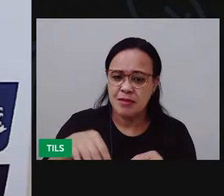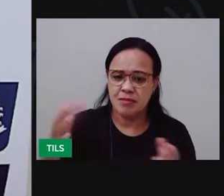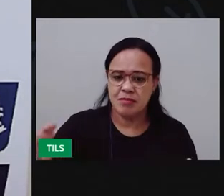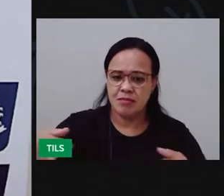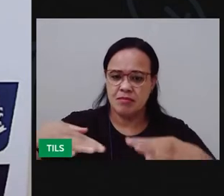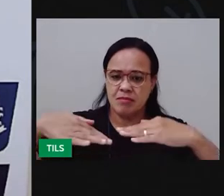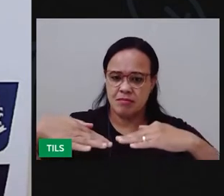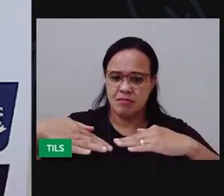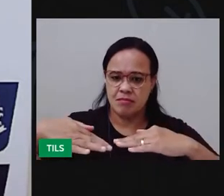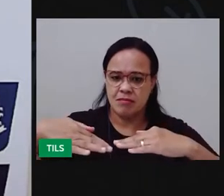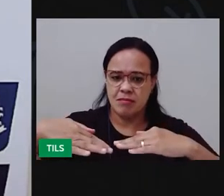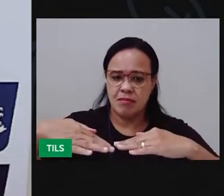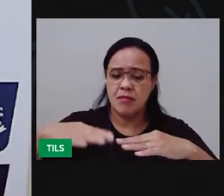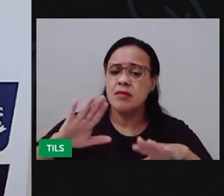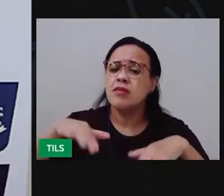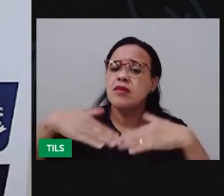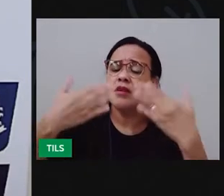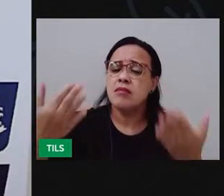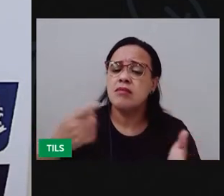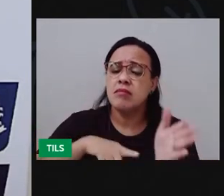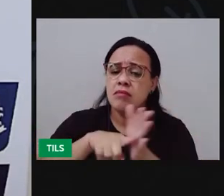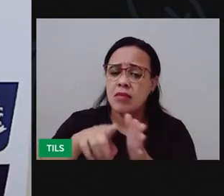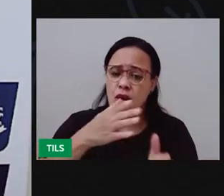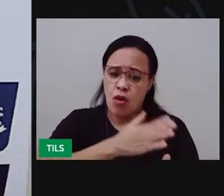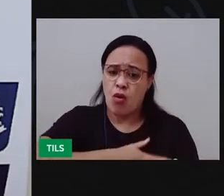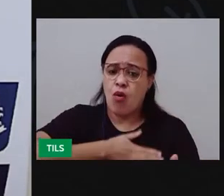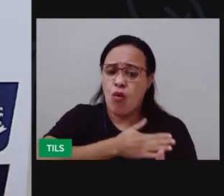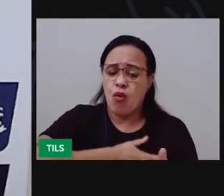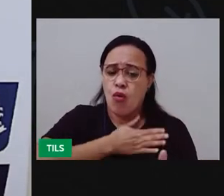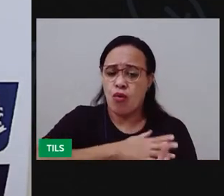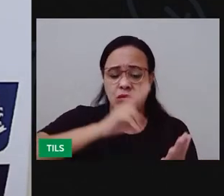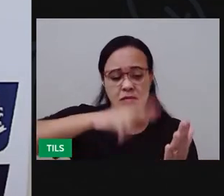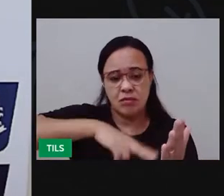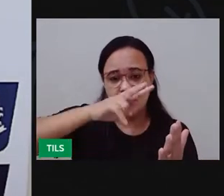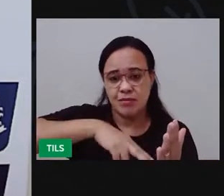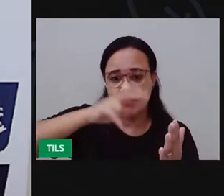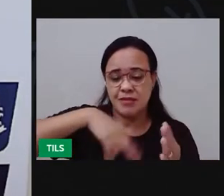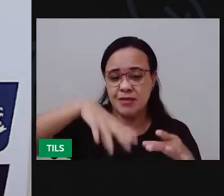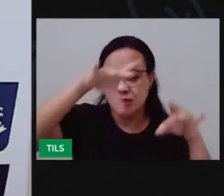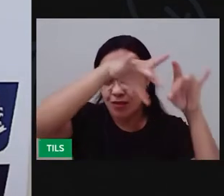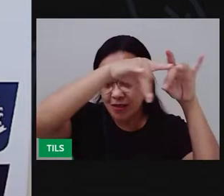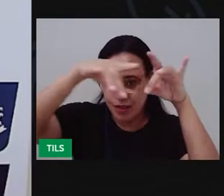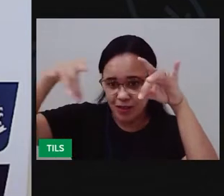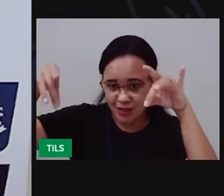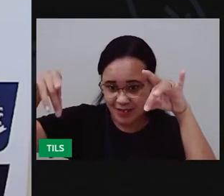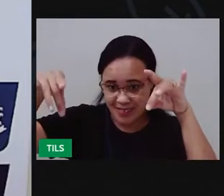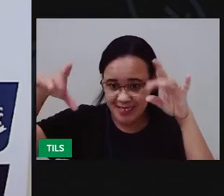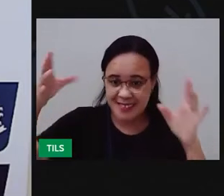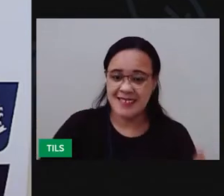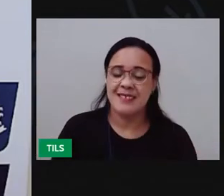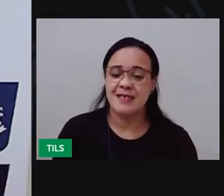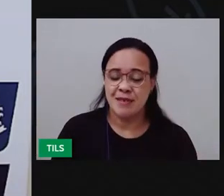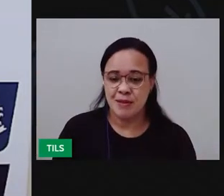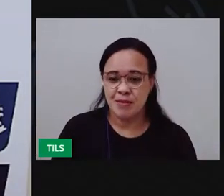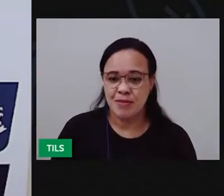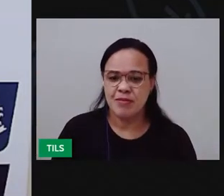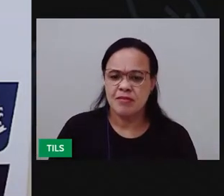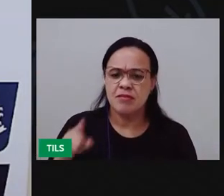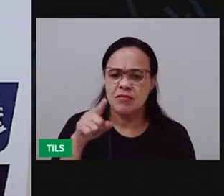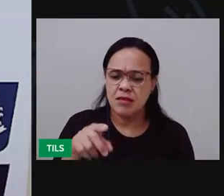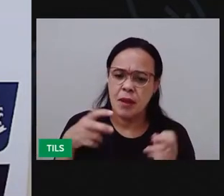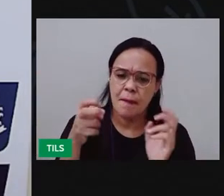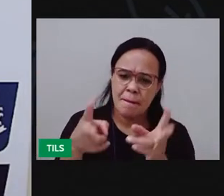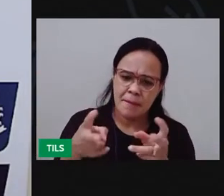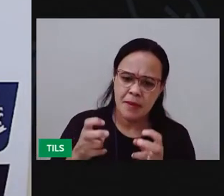E aí, gostaram dessa literatura de cordel? Vocês perceberam que nessa